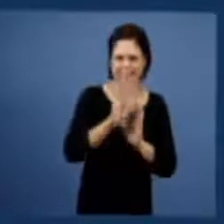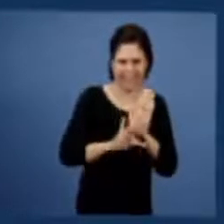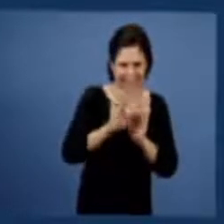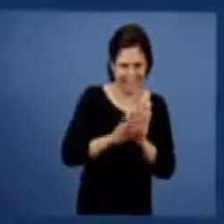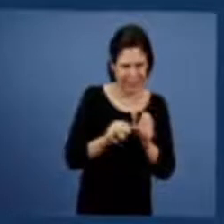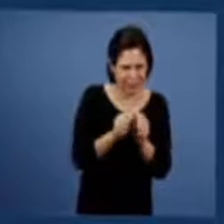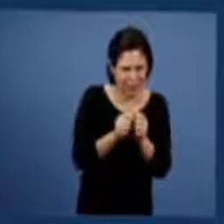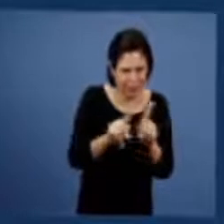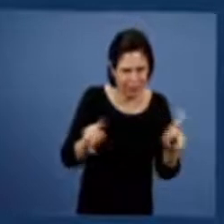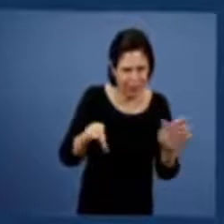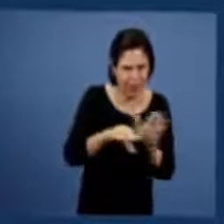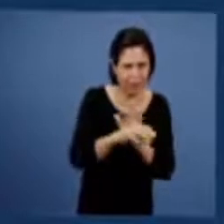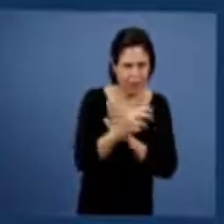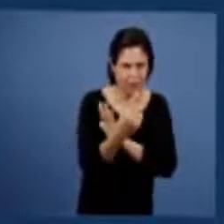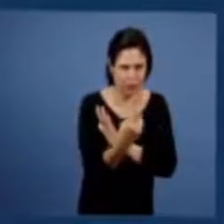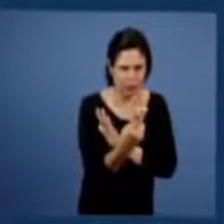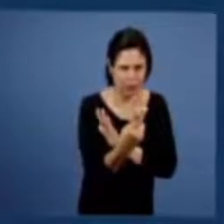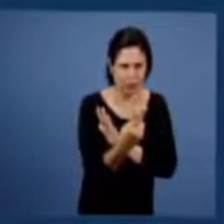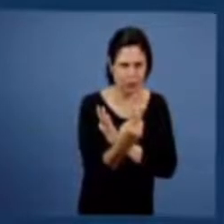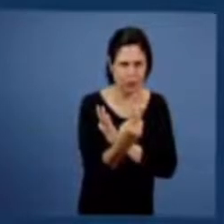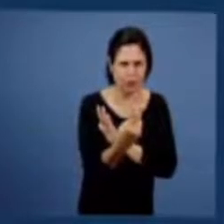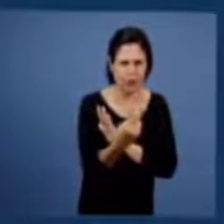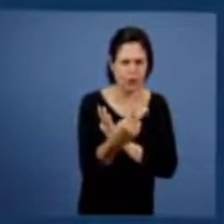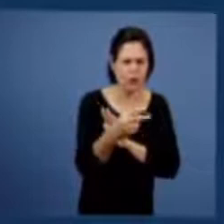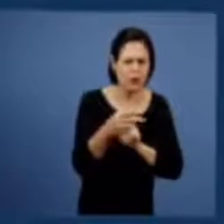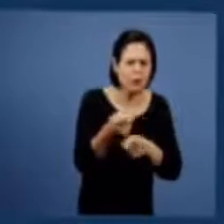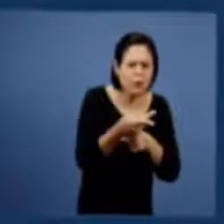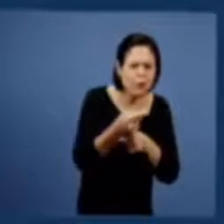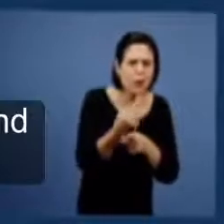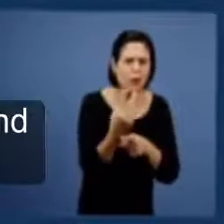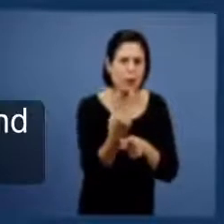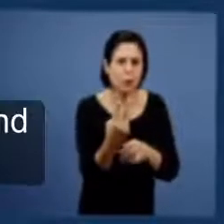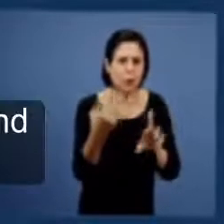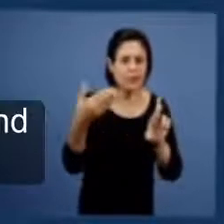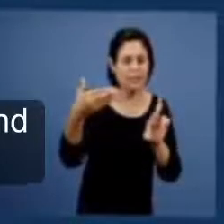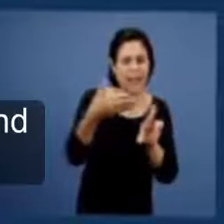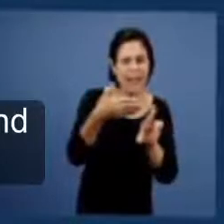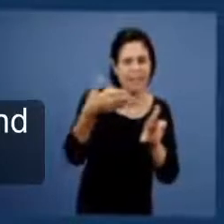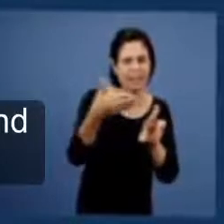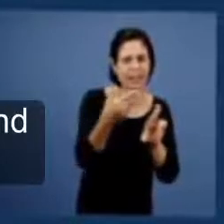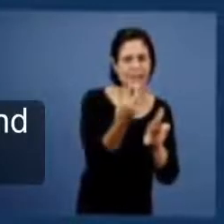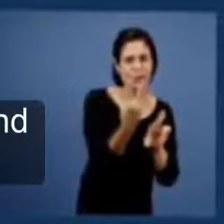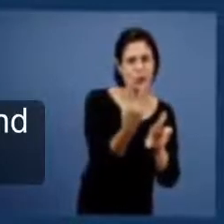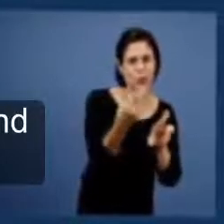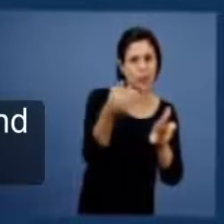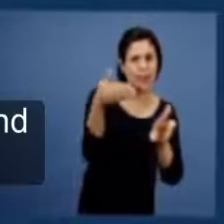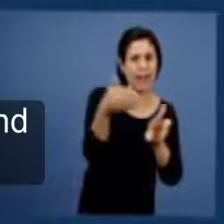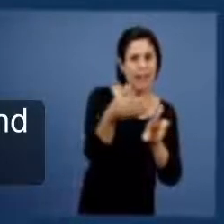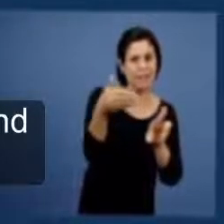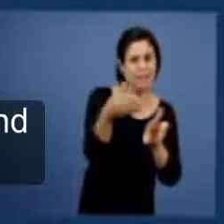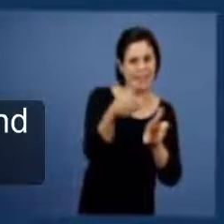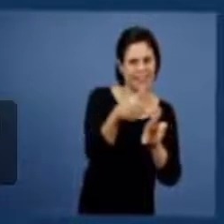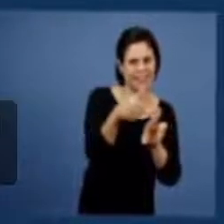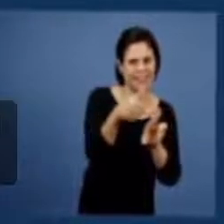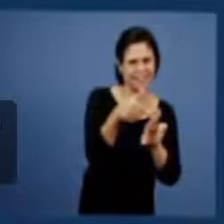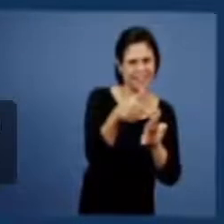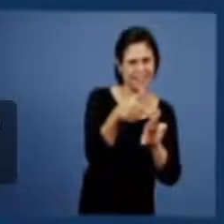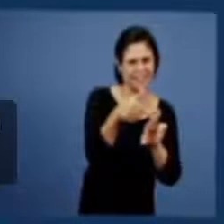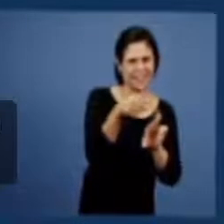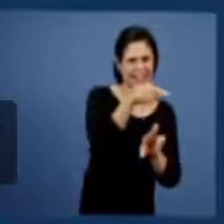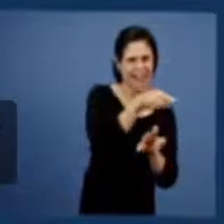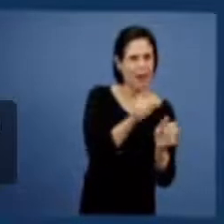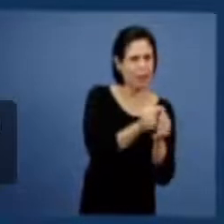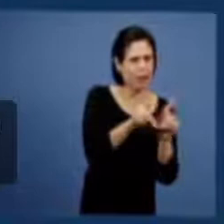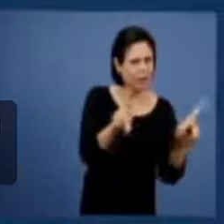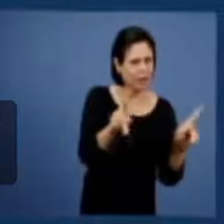capítulo 2 duas referências então nós vamos somente no texto do capítulo 2 de apocalipse e vamos encontrar lá o